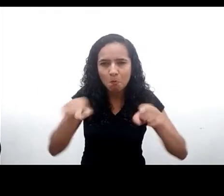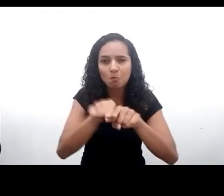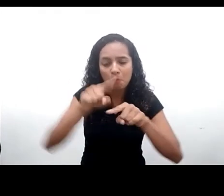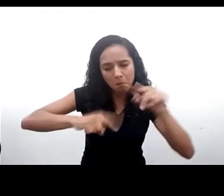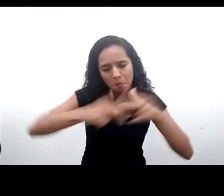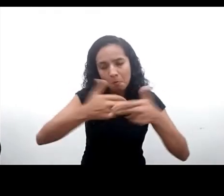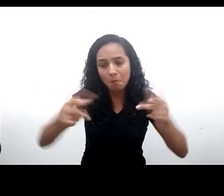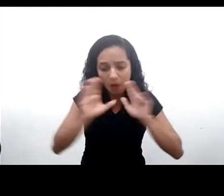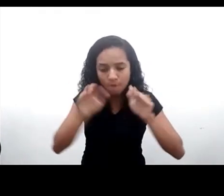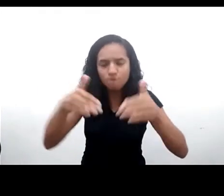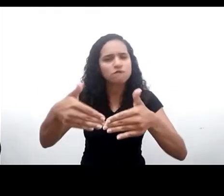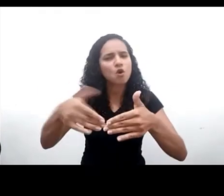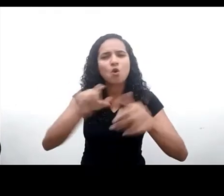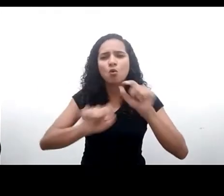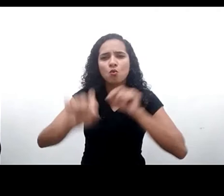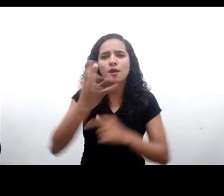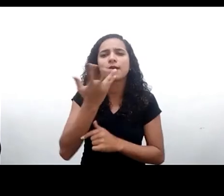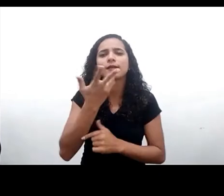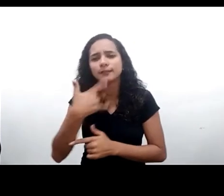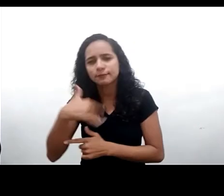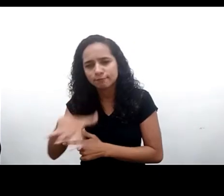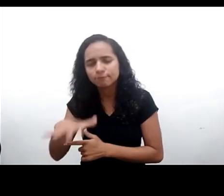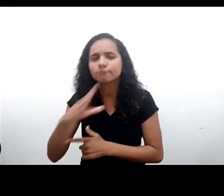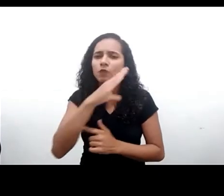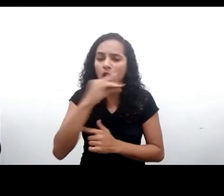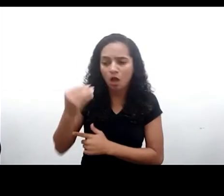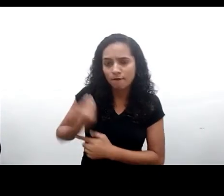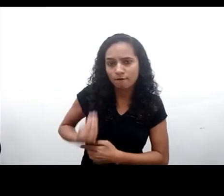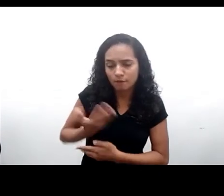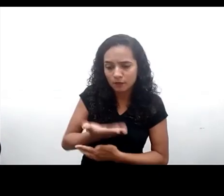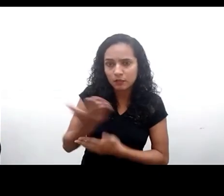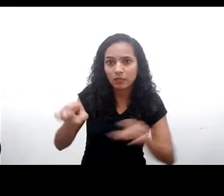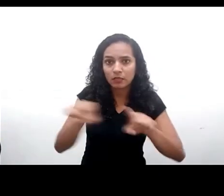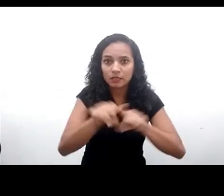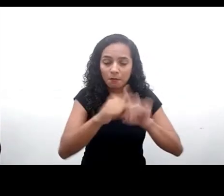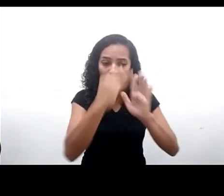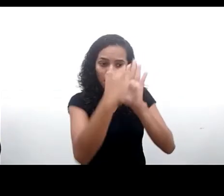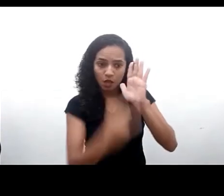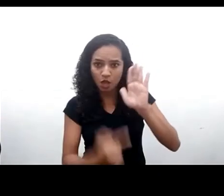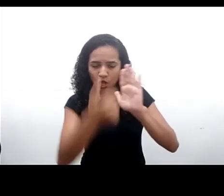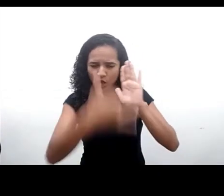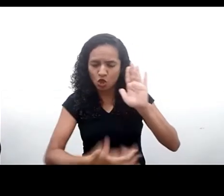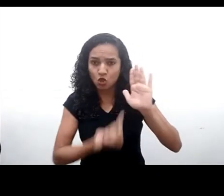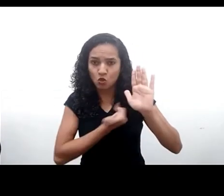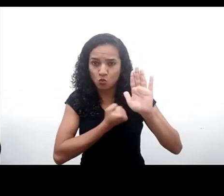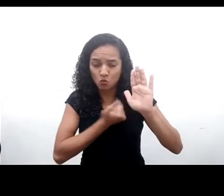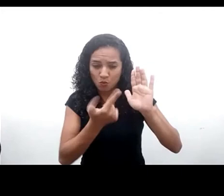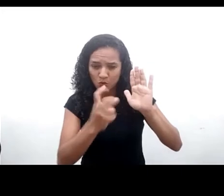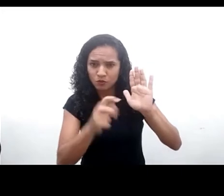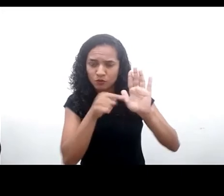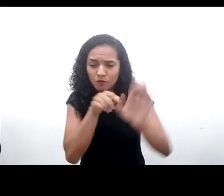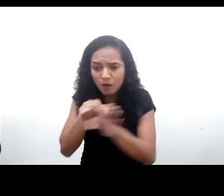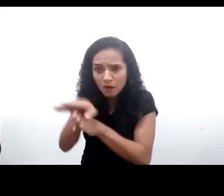interesse das crianças e dos adolescentes. E mais, o comentário geral número 25 foi taxativo ao recomendar que os países